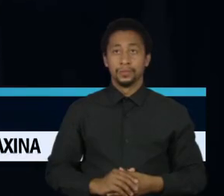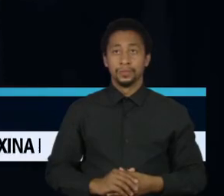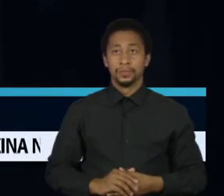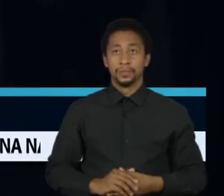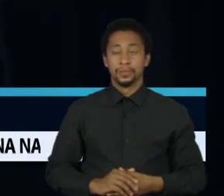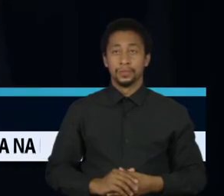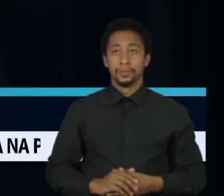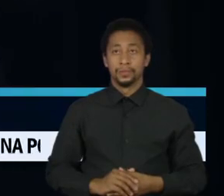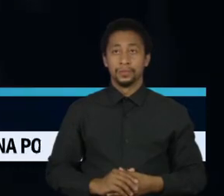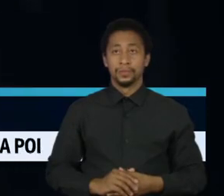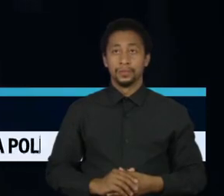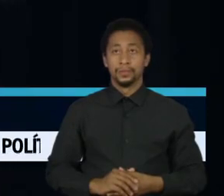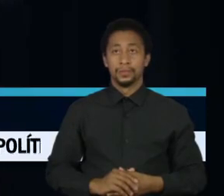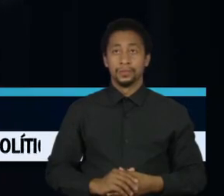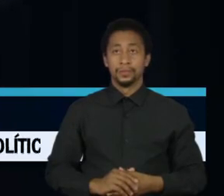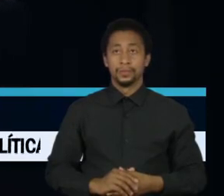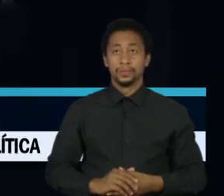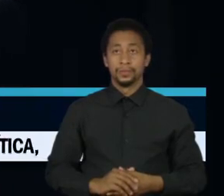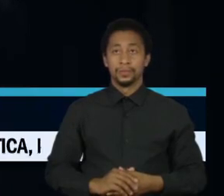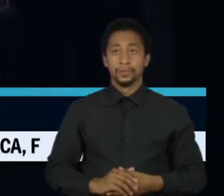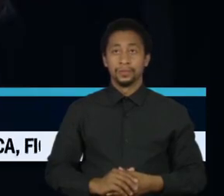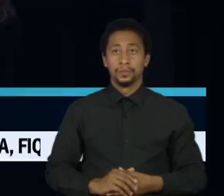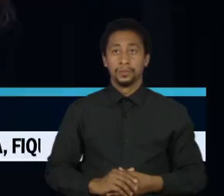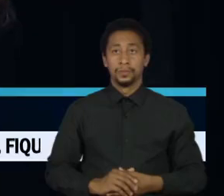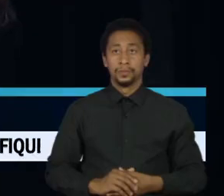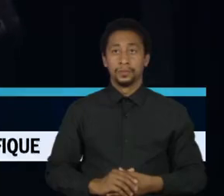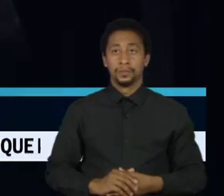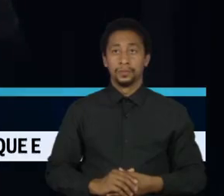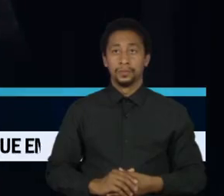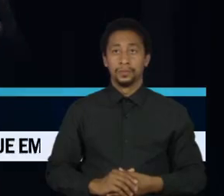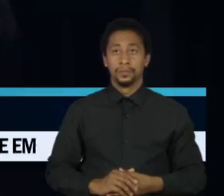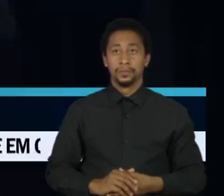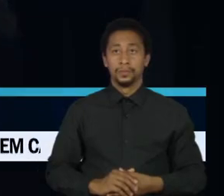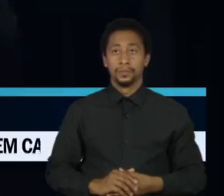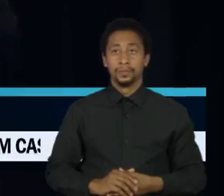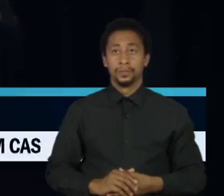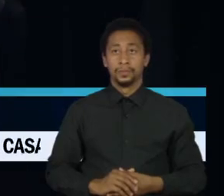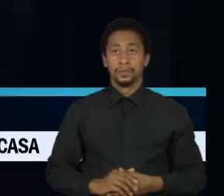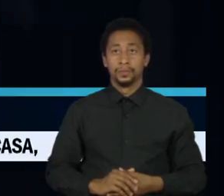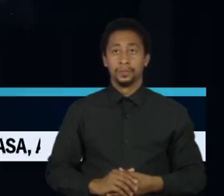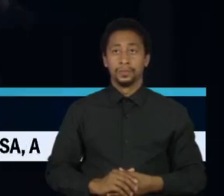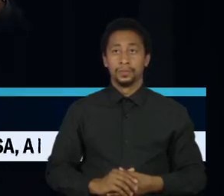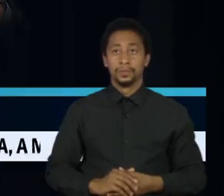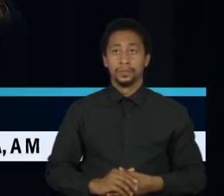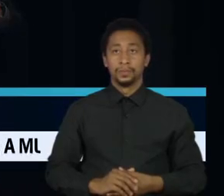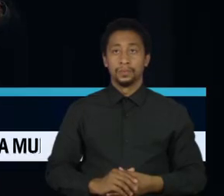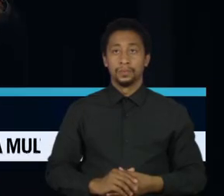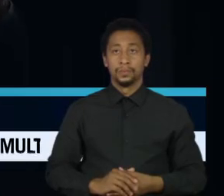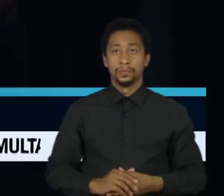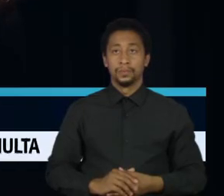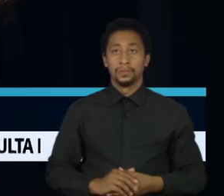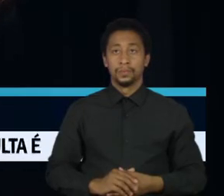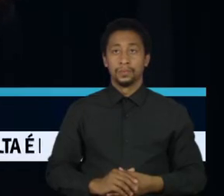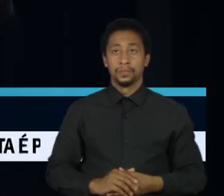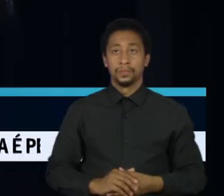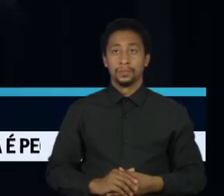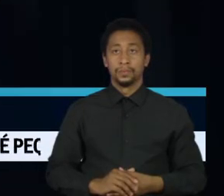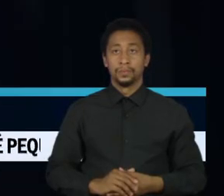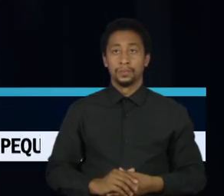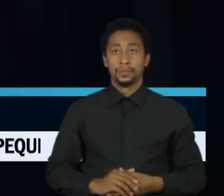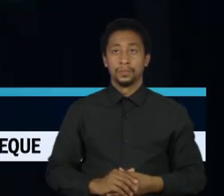o povo realmente não acredita nisso. O povo acha que tem fraude e a partir disso